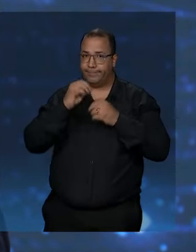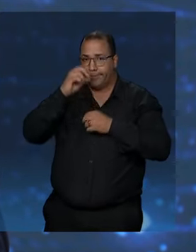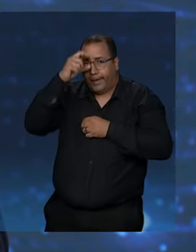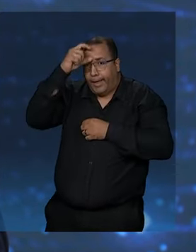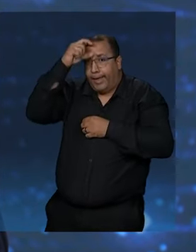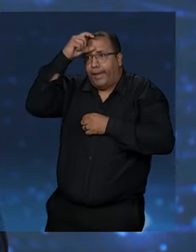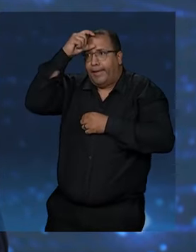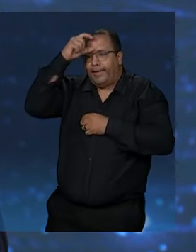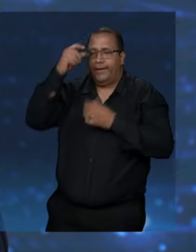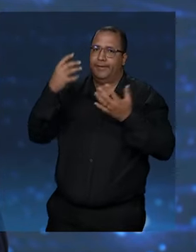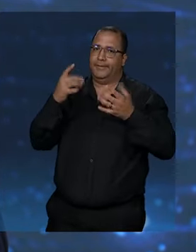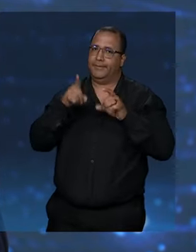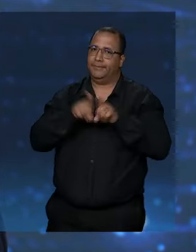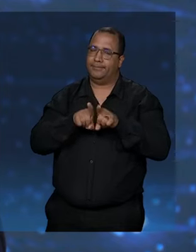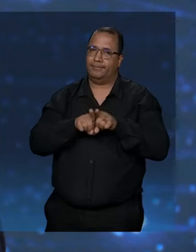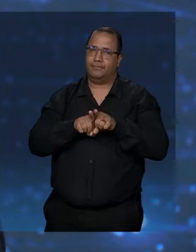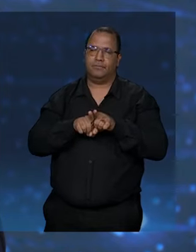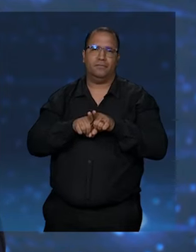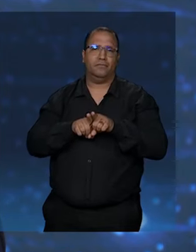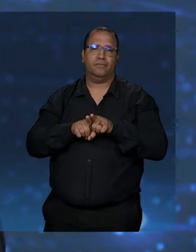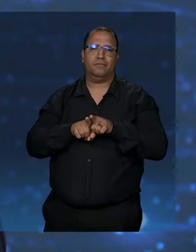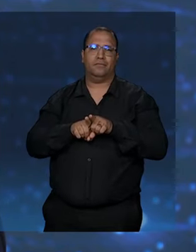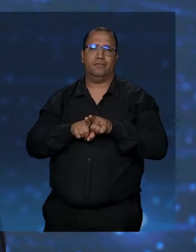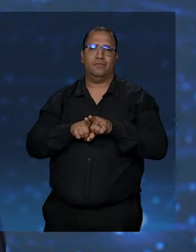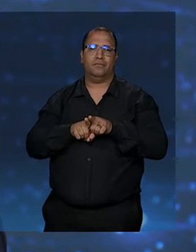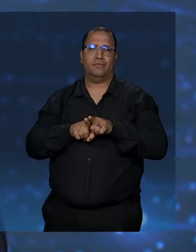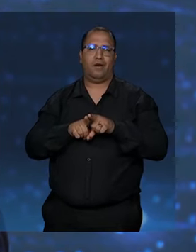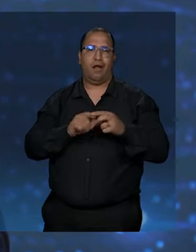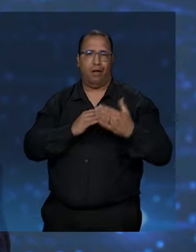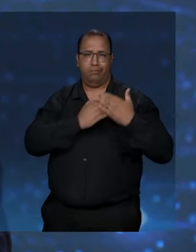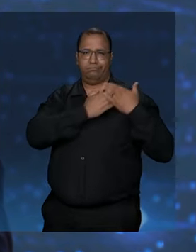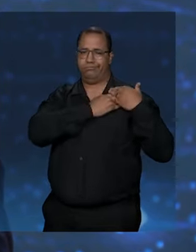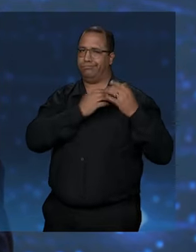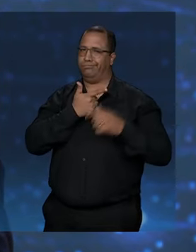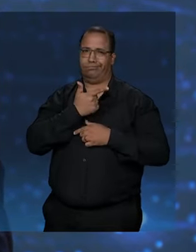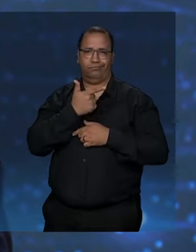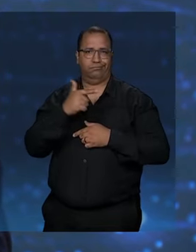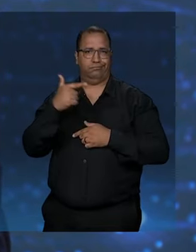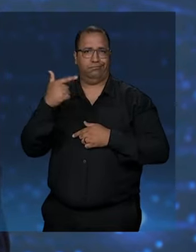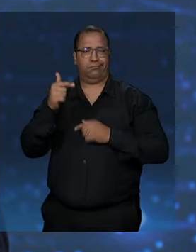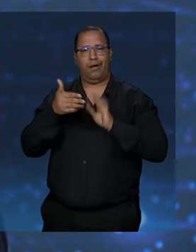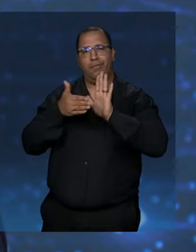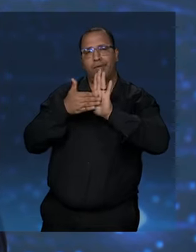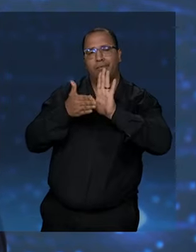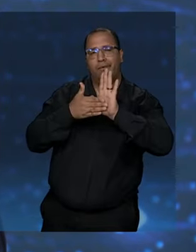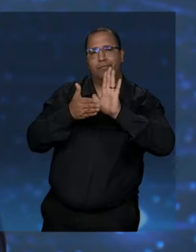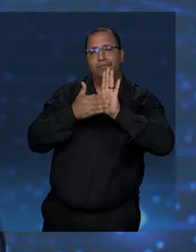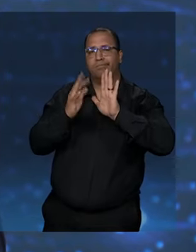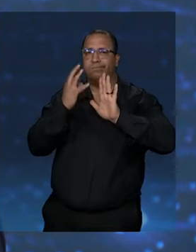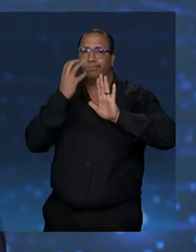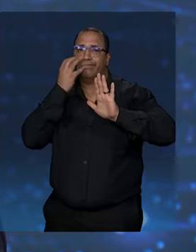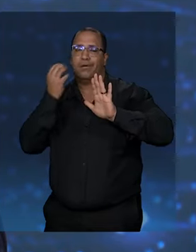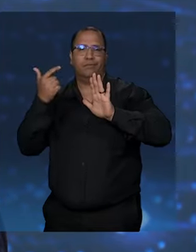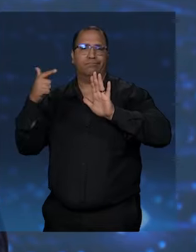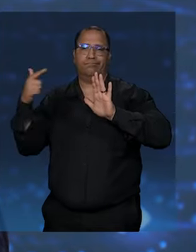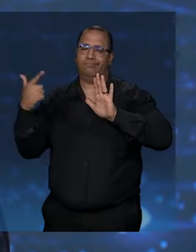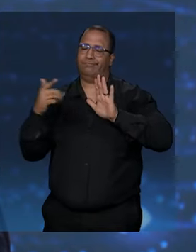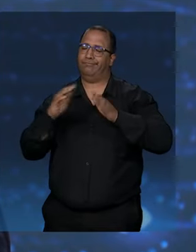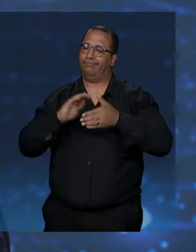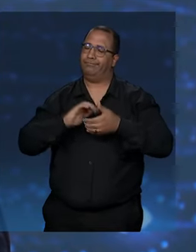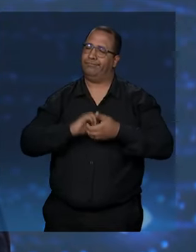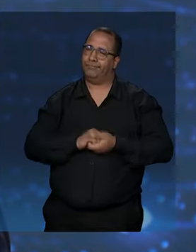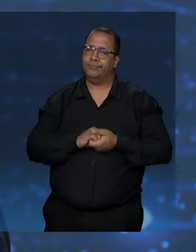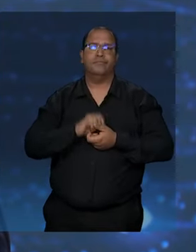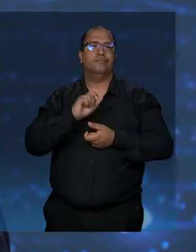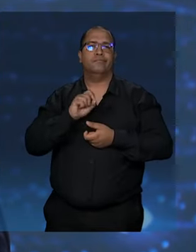Ele não cumpriu metade das propostas do Bruno Covas. Porque, na verdade,